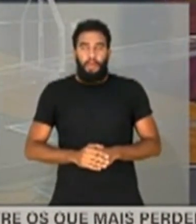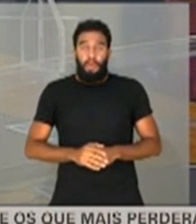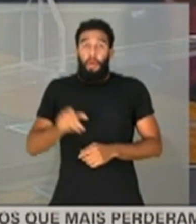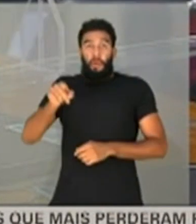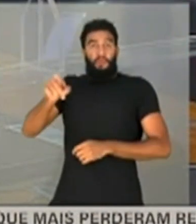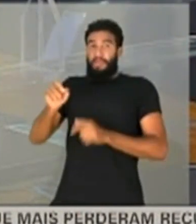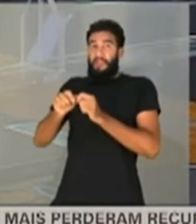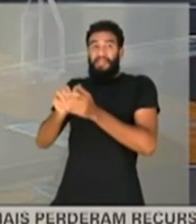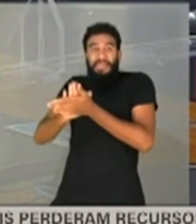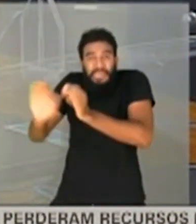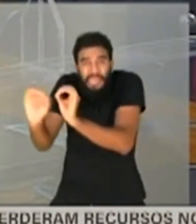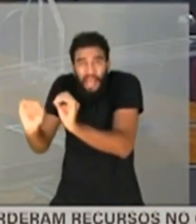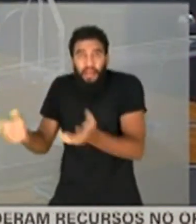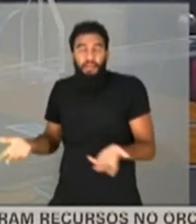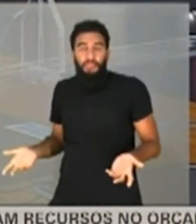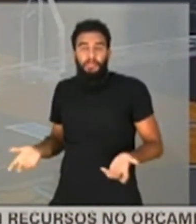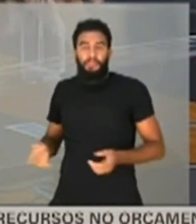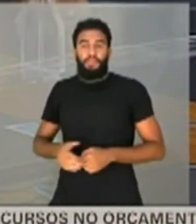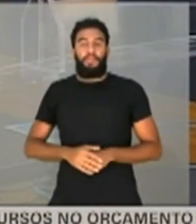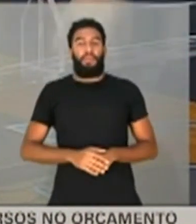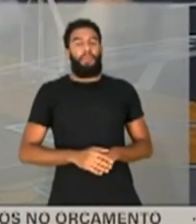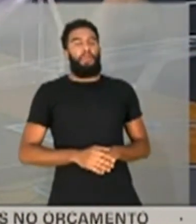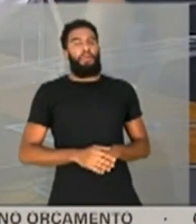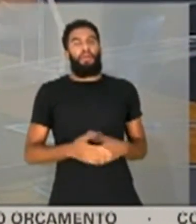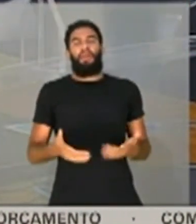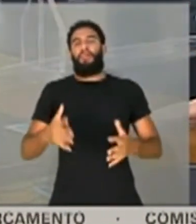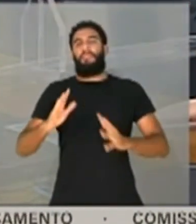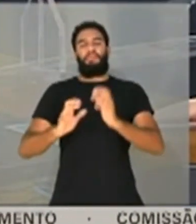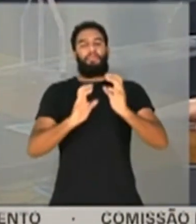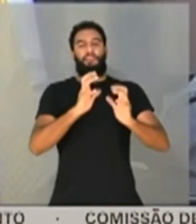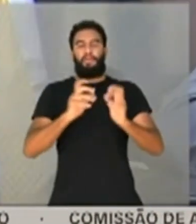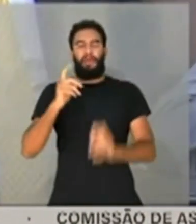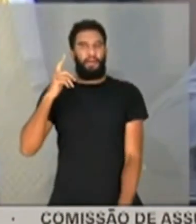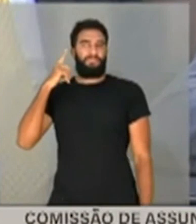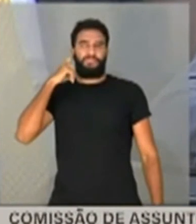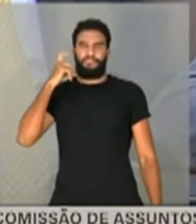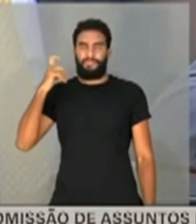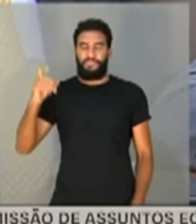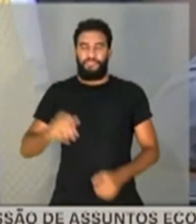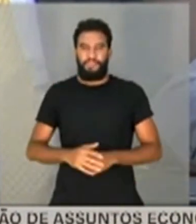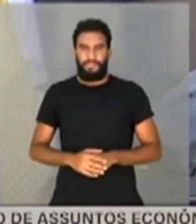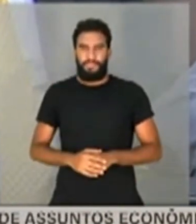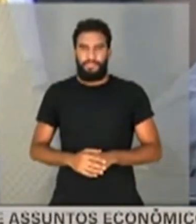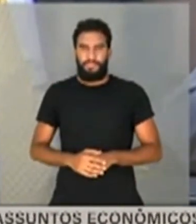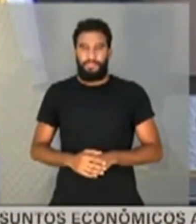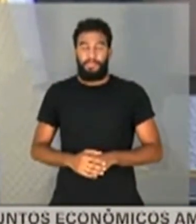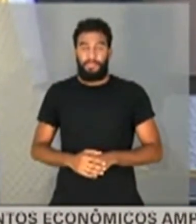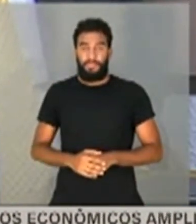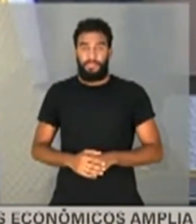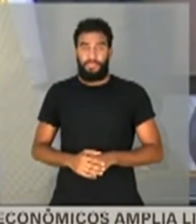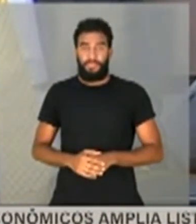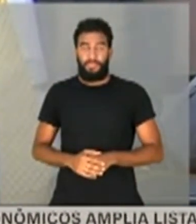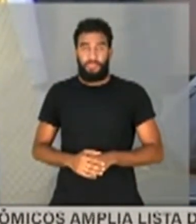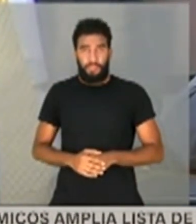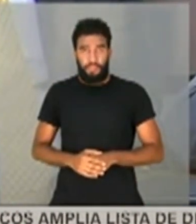Excelência não fez. Todo clima está exaltado. Não pode chamar o menino do que vou ler de Mas é que você se comportando com o